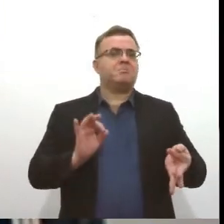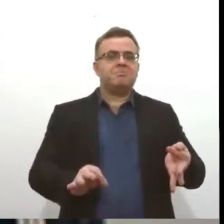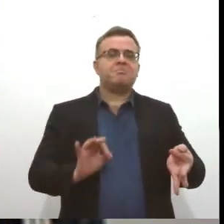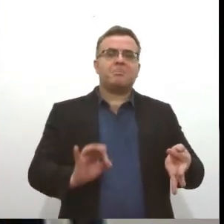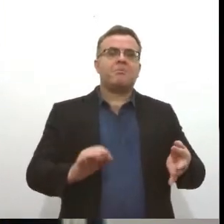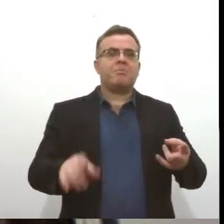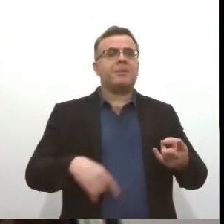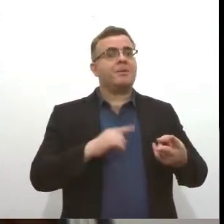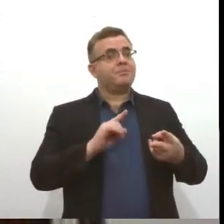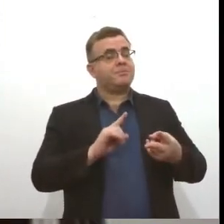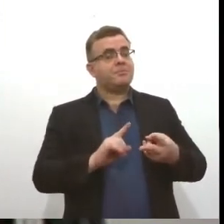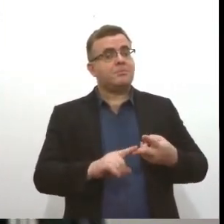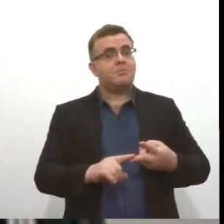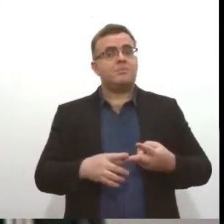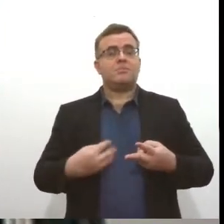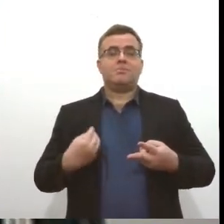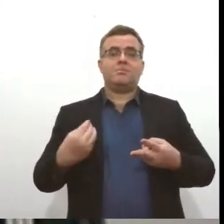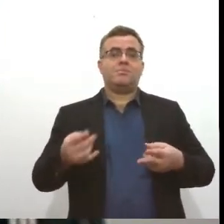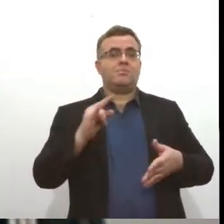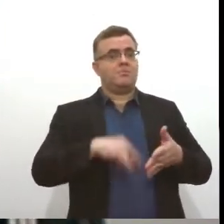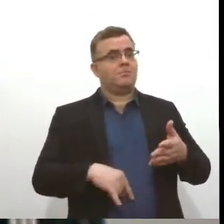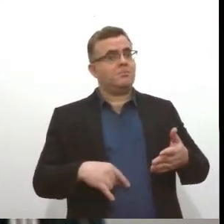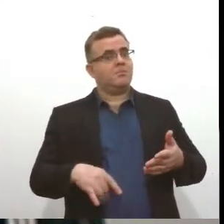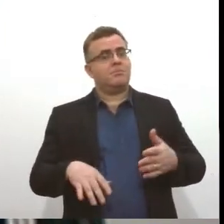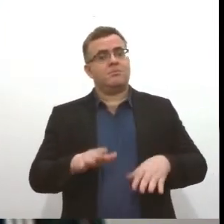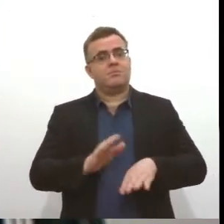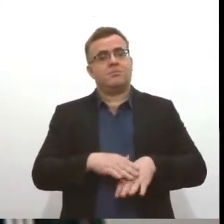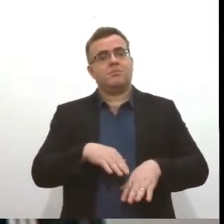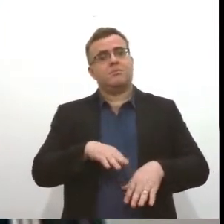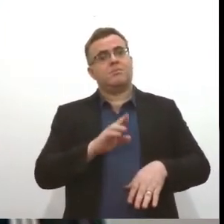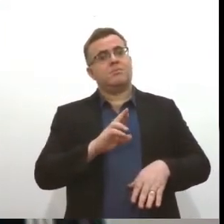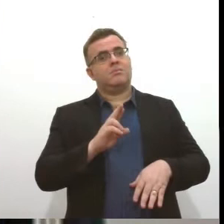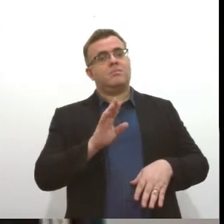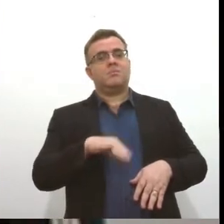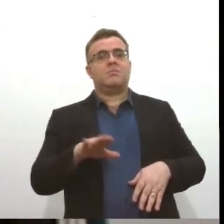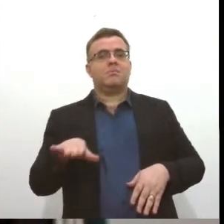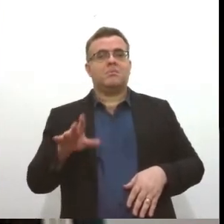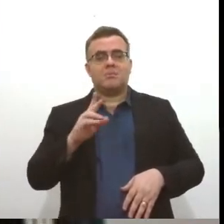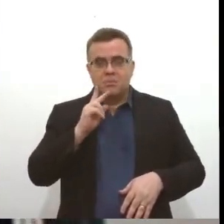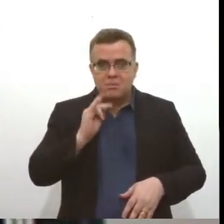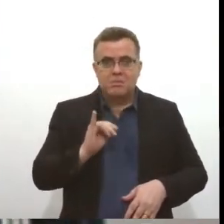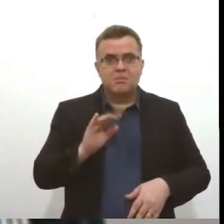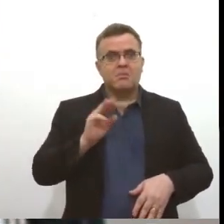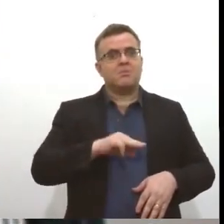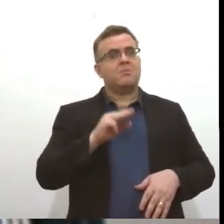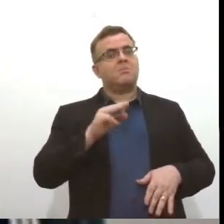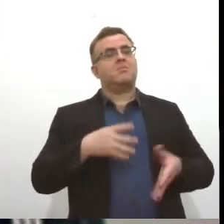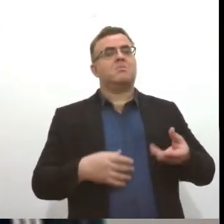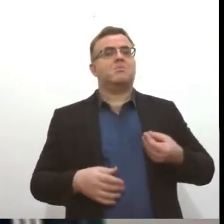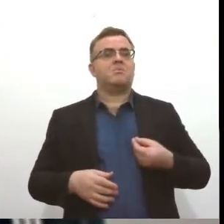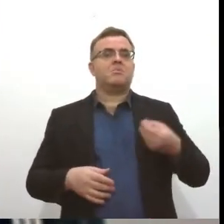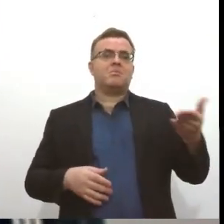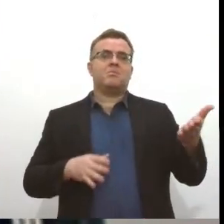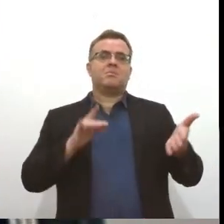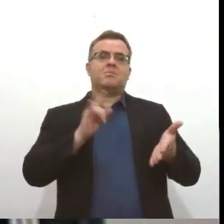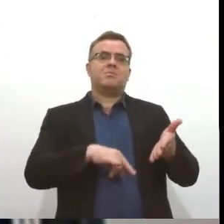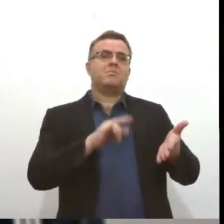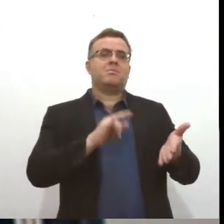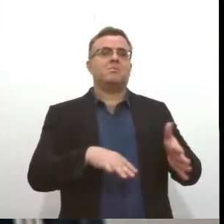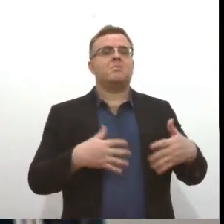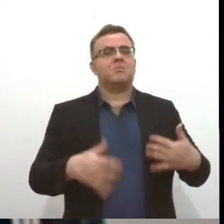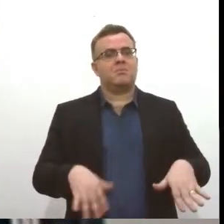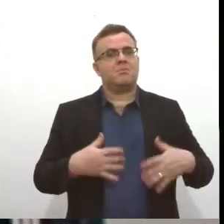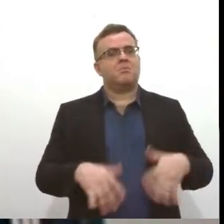pessoal do responsável da criança, seja o pai, a mãe, seja a mãe, né? Enfim, algum responsável.